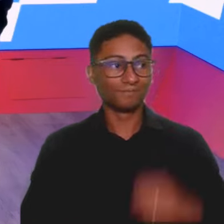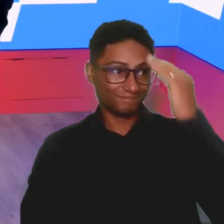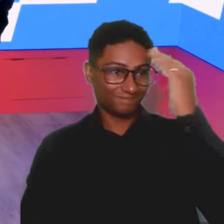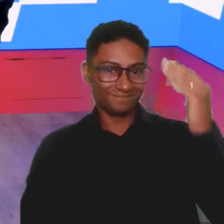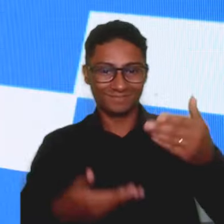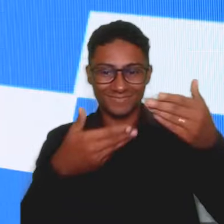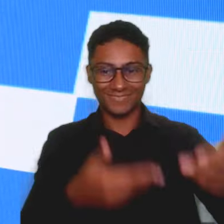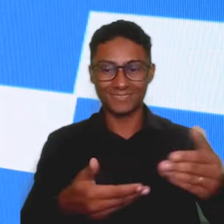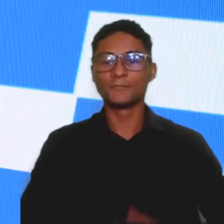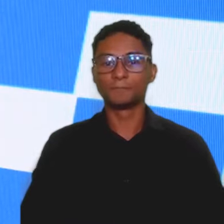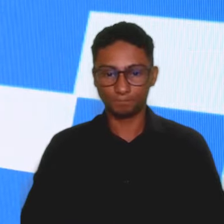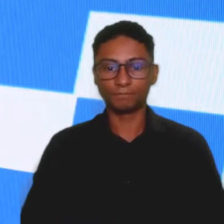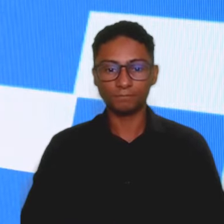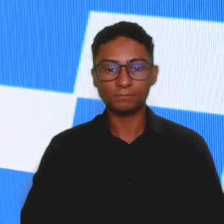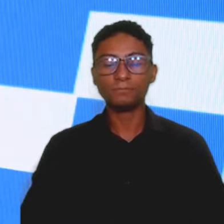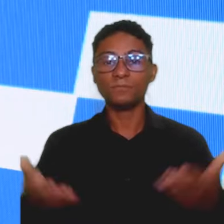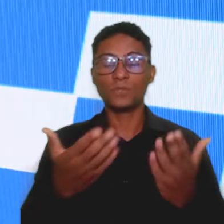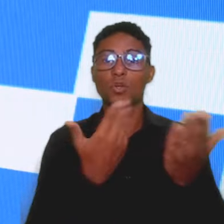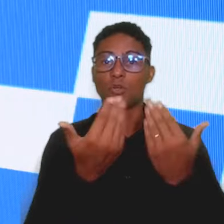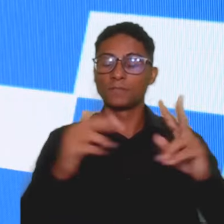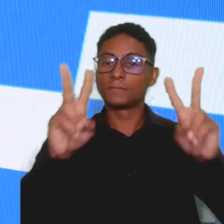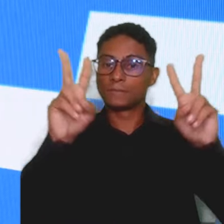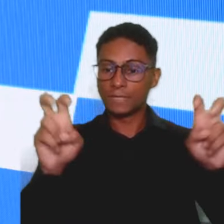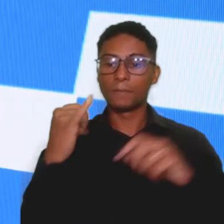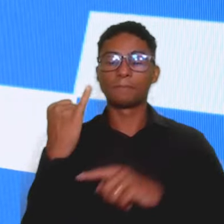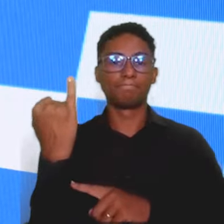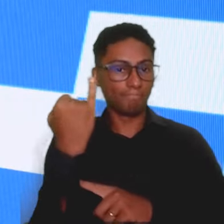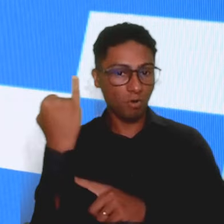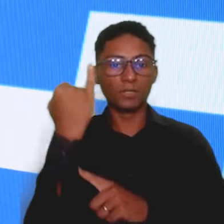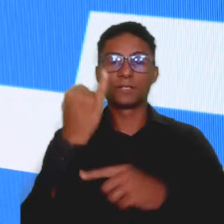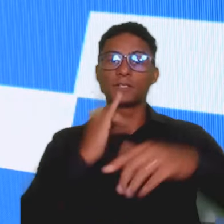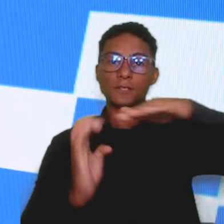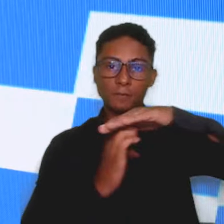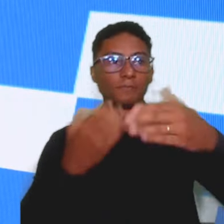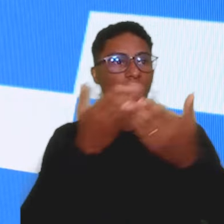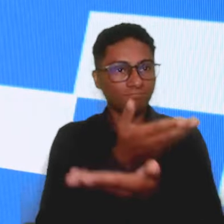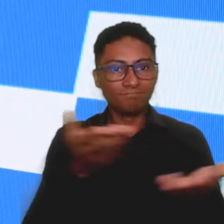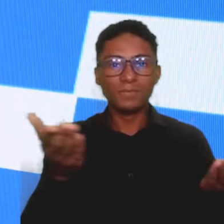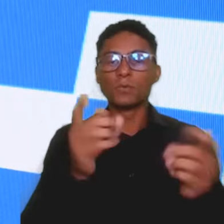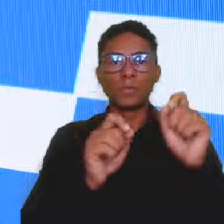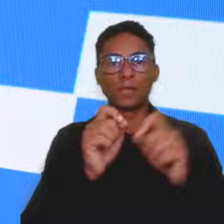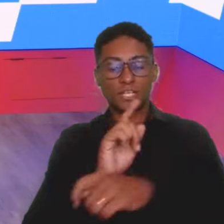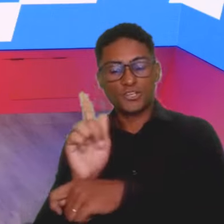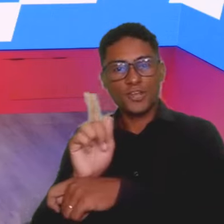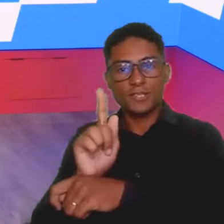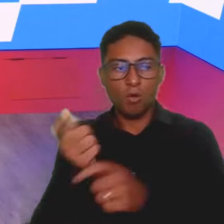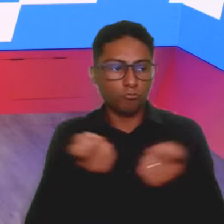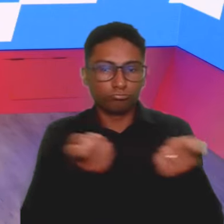pelo convite de nós conversarmos de um assunto muito importante para as empresas, que é a sua gestão financeira.